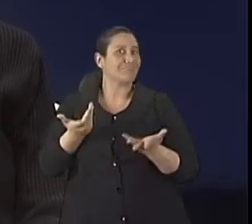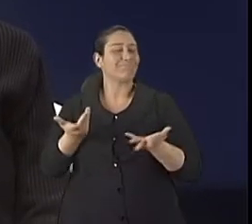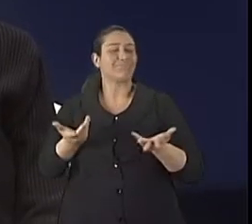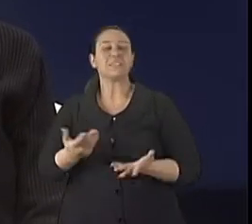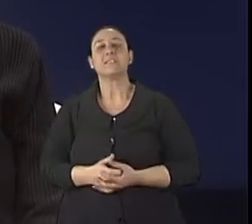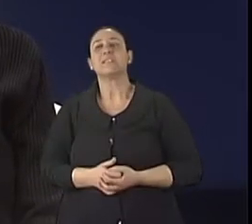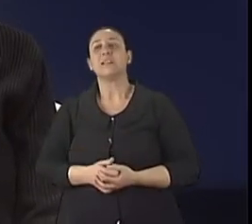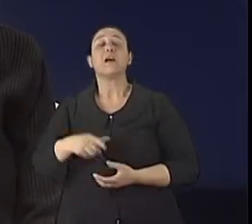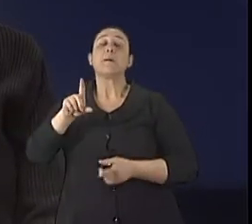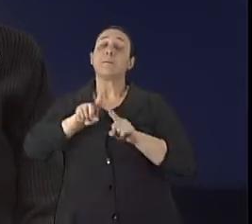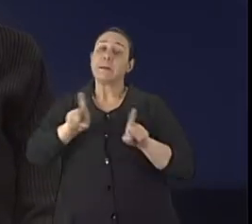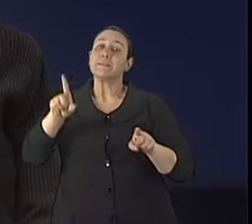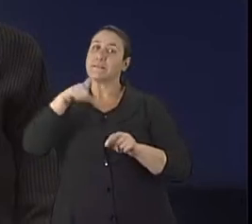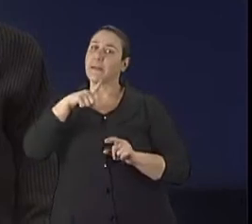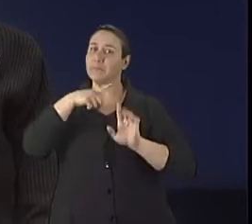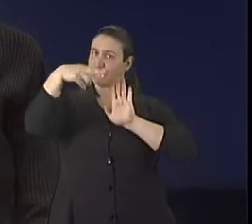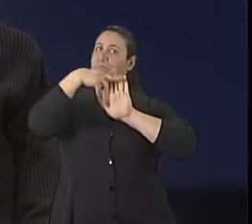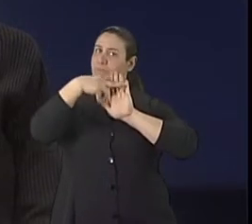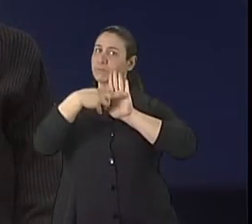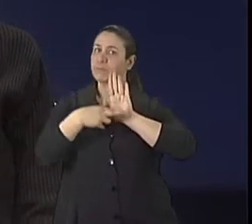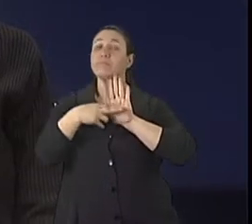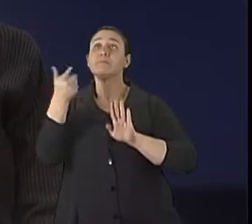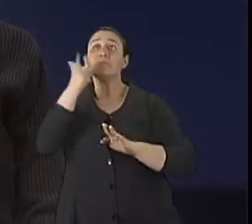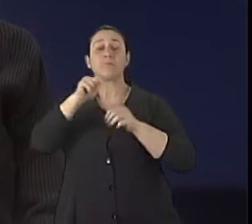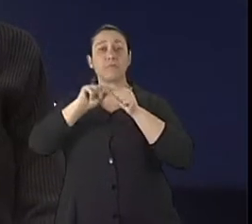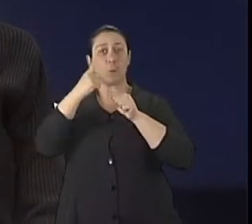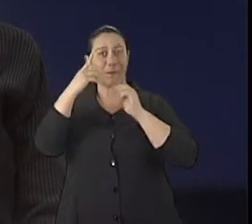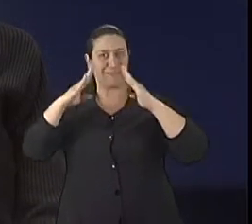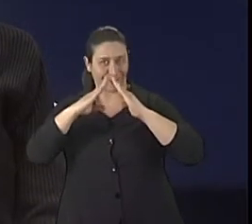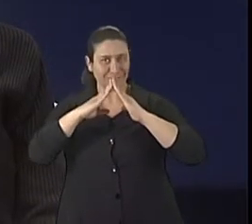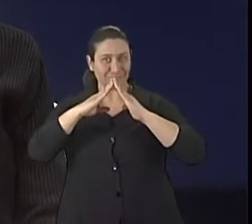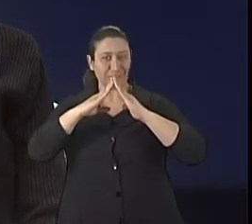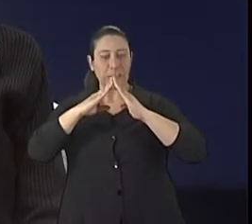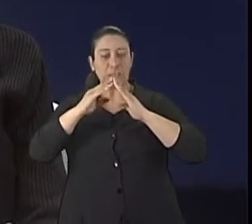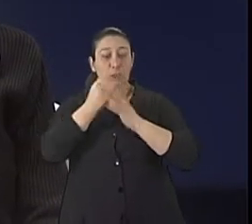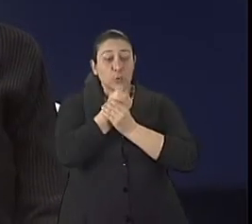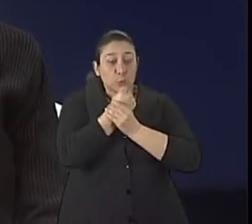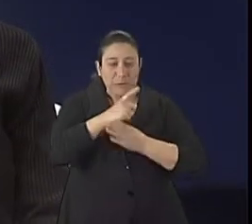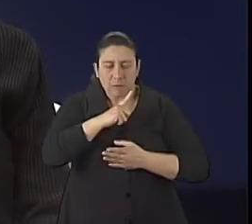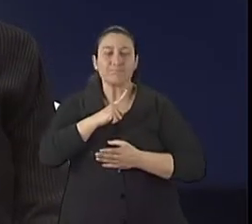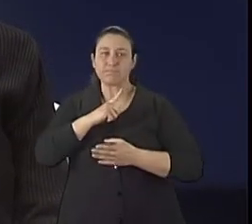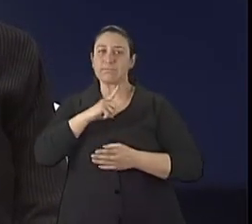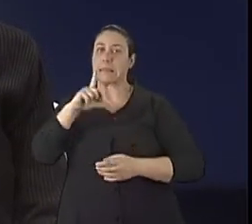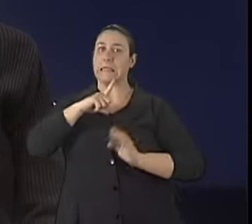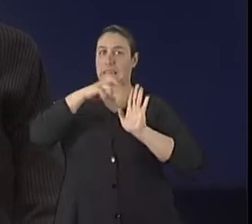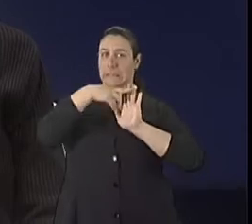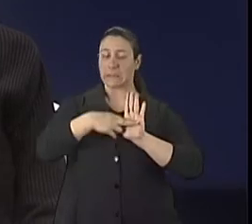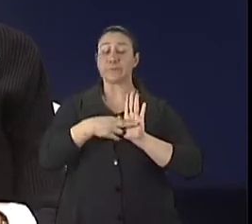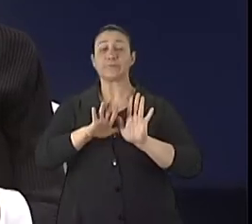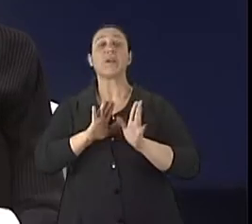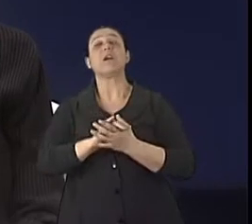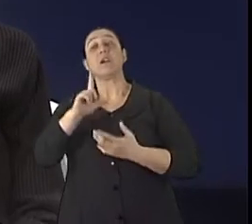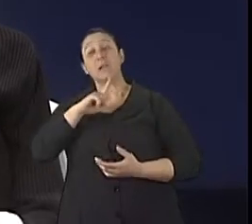regras, né, que a gente deve seguir, né, para fazer uma casa segura, né? Então, na verdade, a maioria dos acidentes, né, ele é